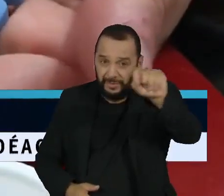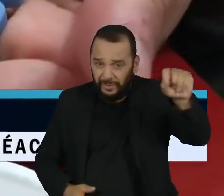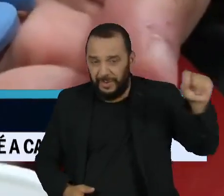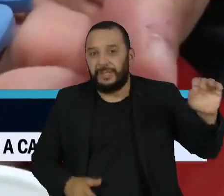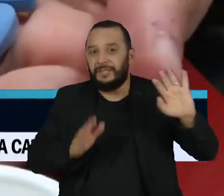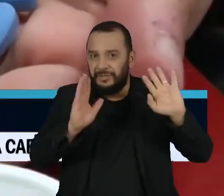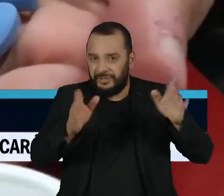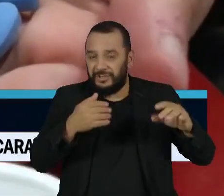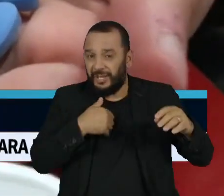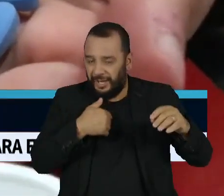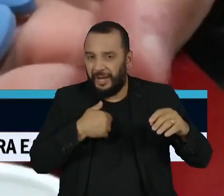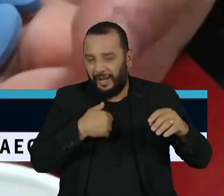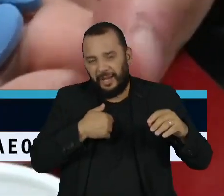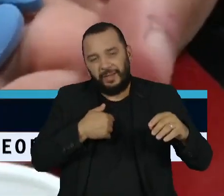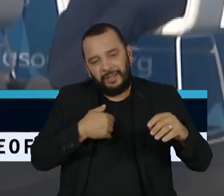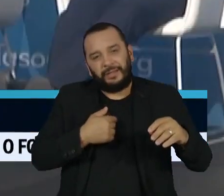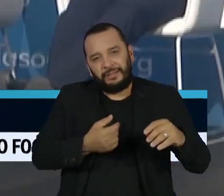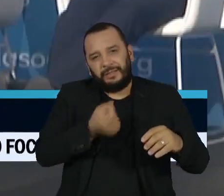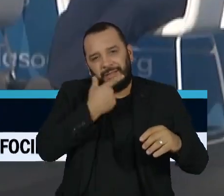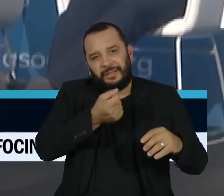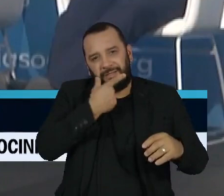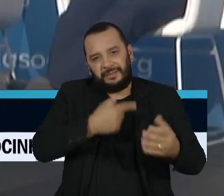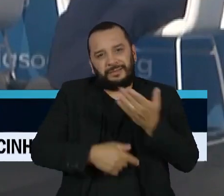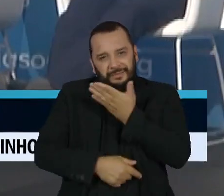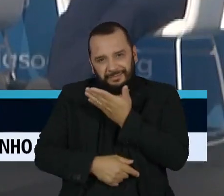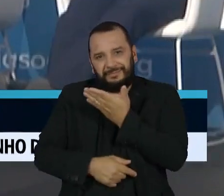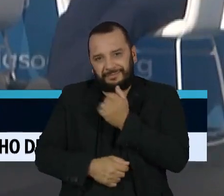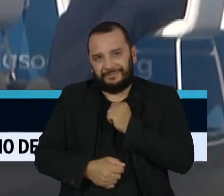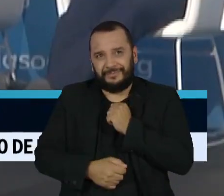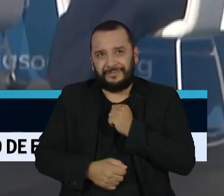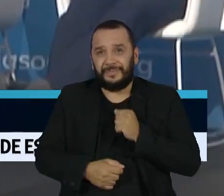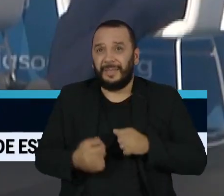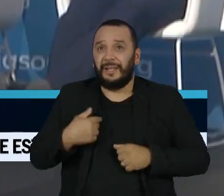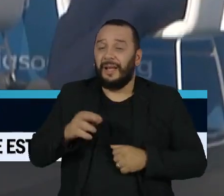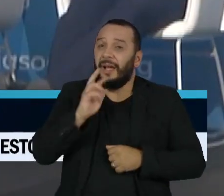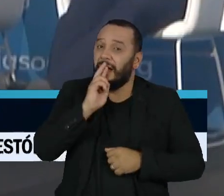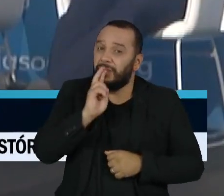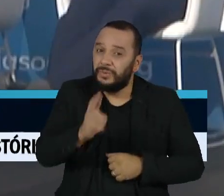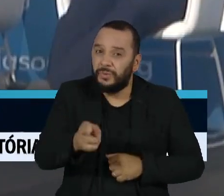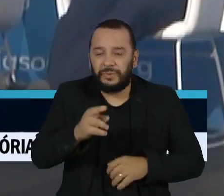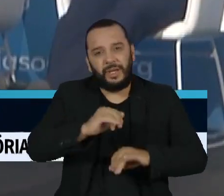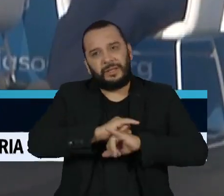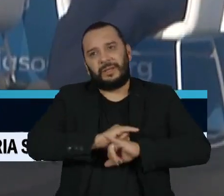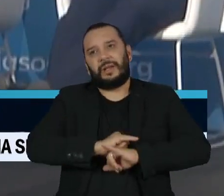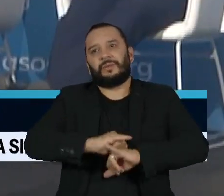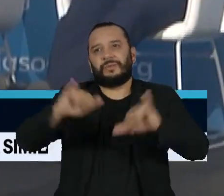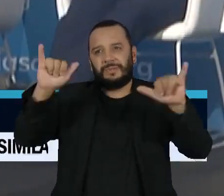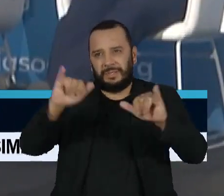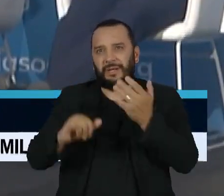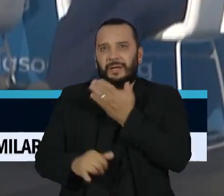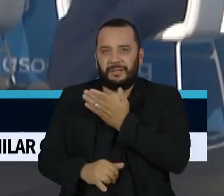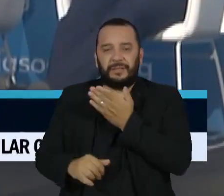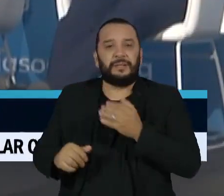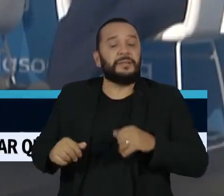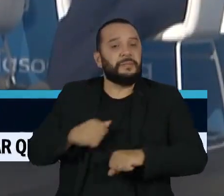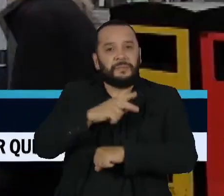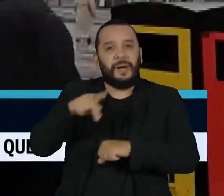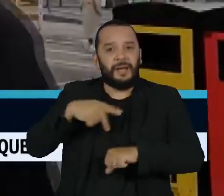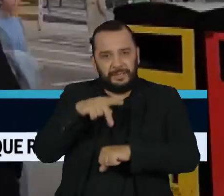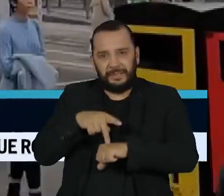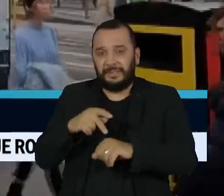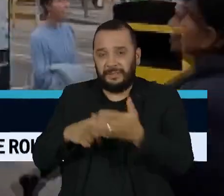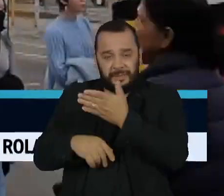sexual insegura tomam PrEPs. Os resultados anunciados pelos diversos países na Conferência Internacional de AIDS